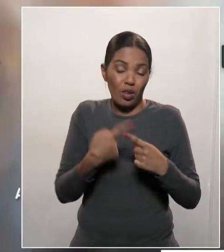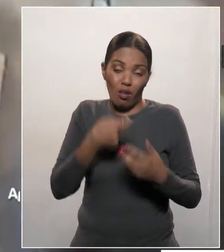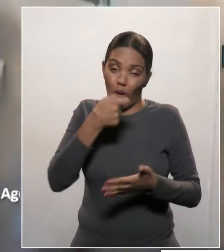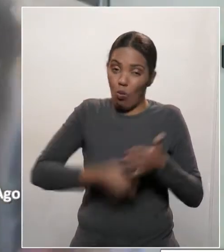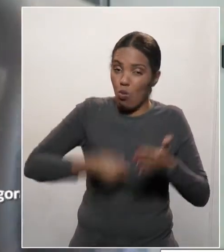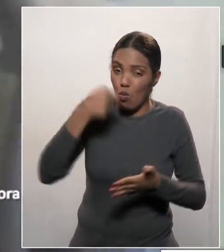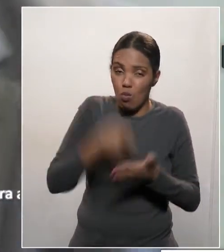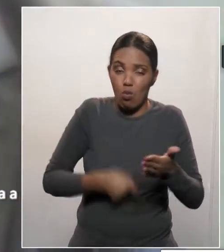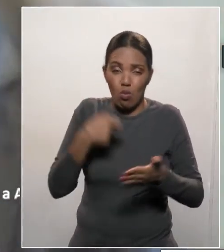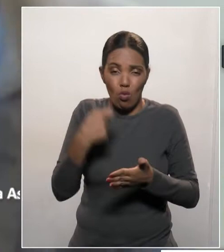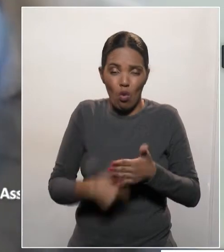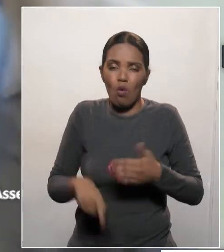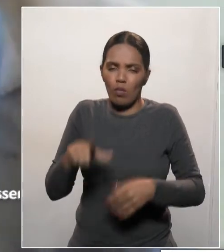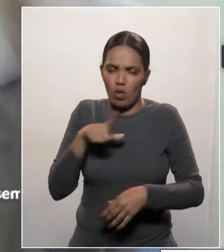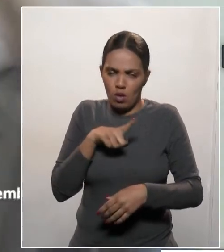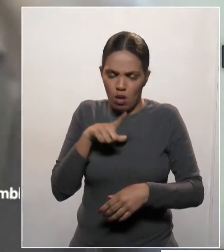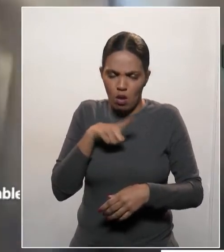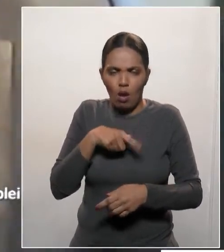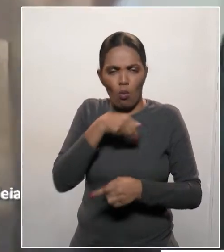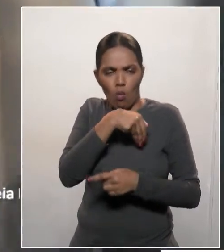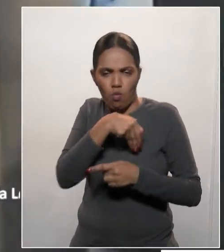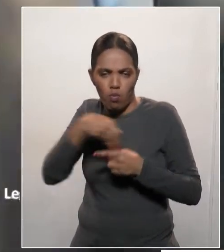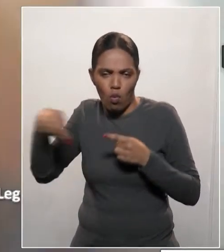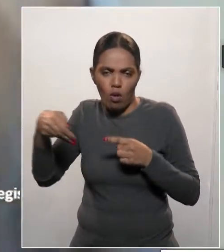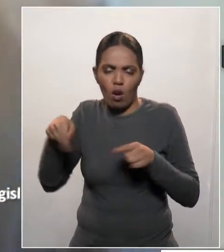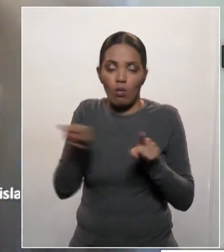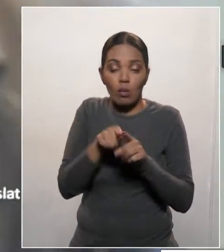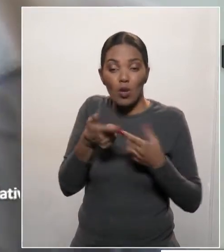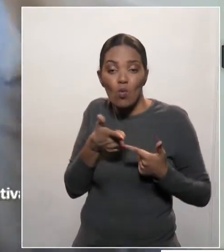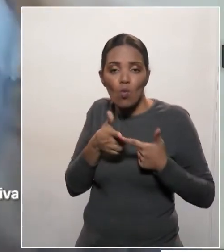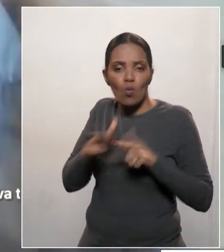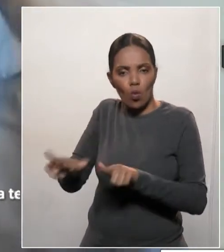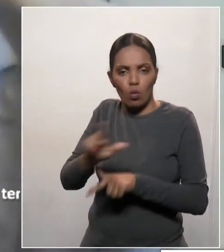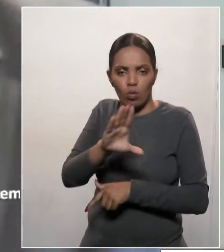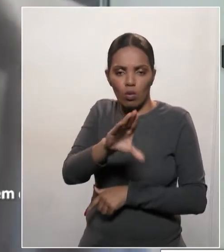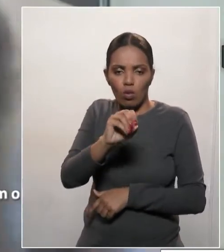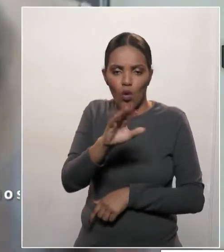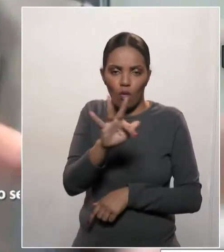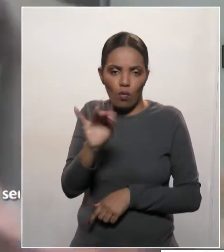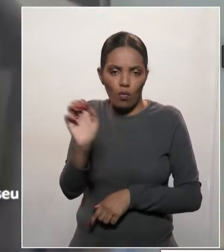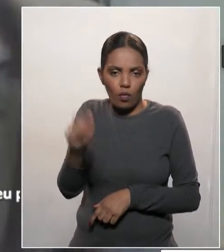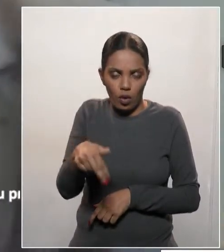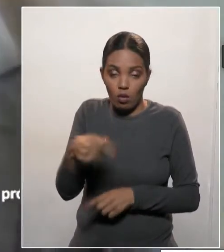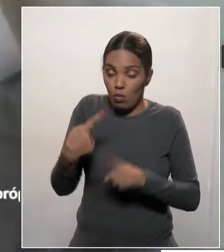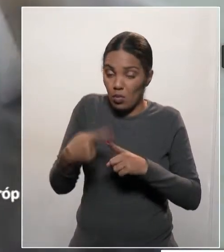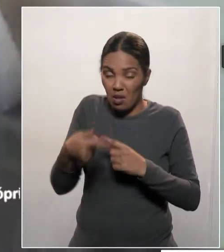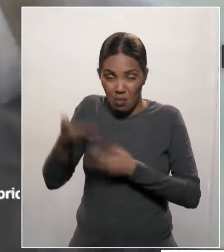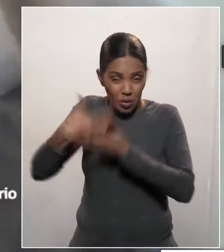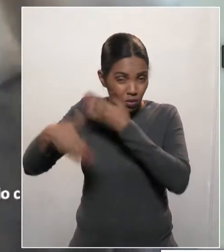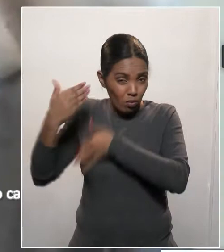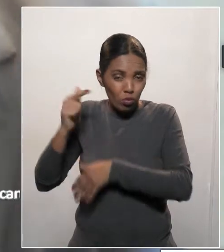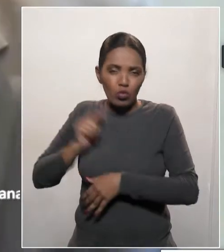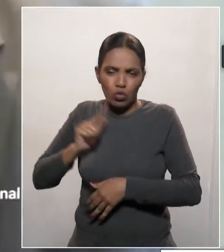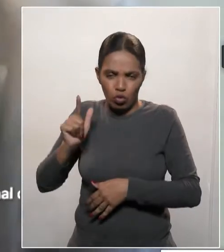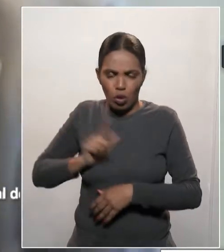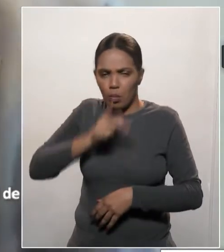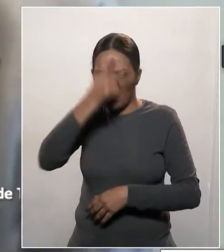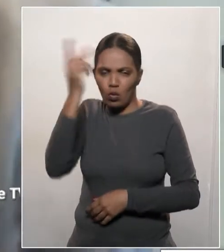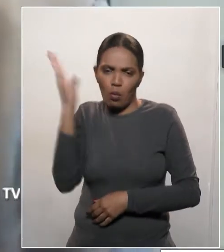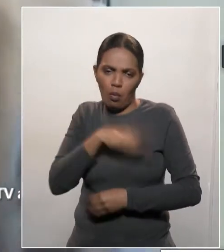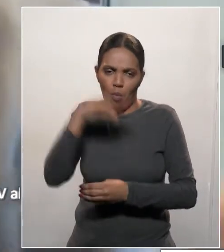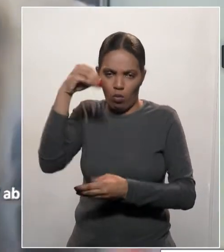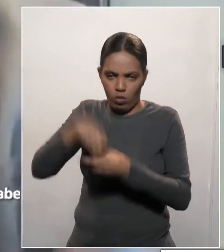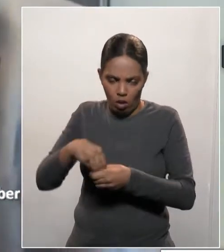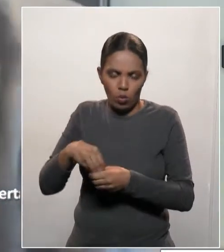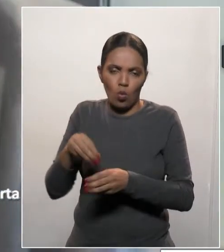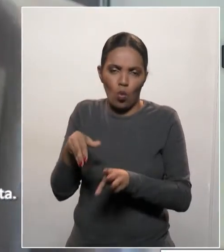prol da moralização da enfermagem, uma luta contra o COFEM de alguns anos atrás, que era dominado por uns bandidos. E,